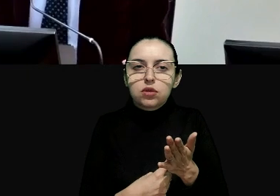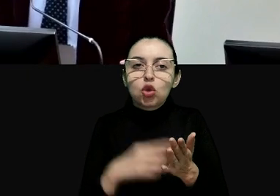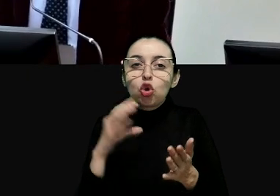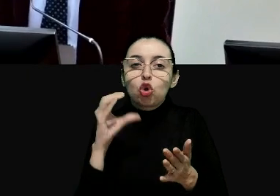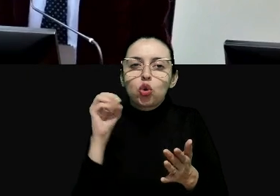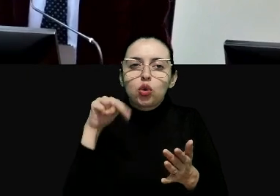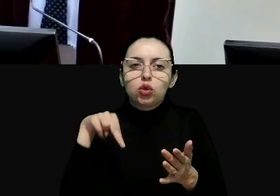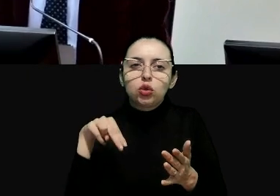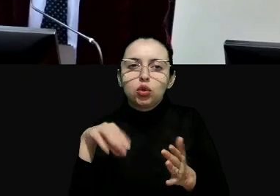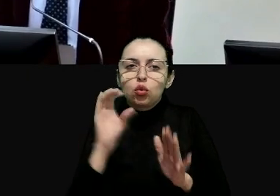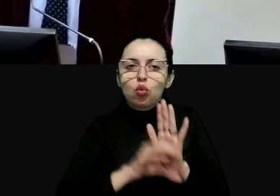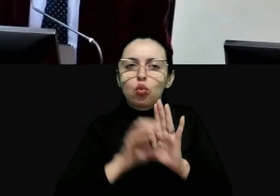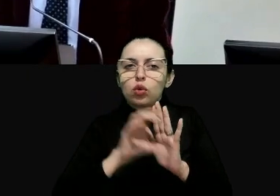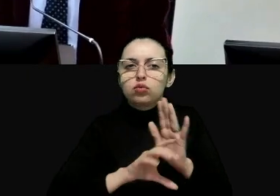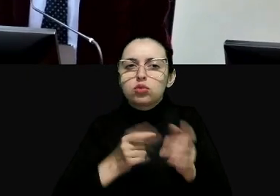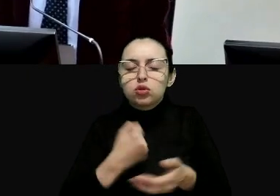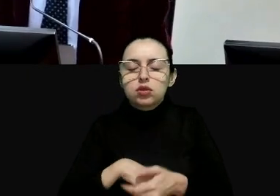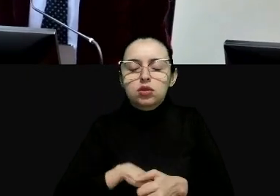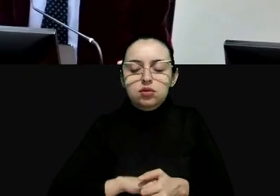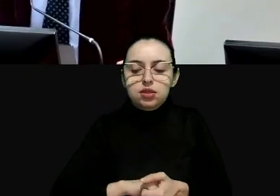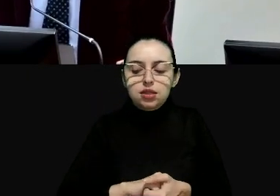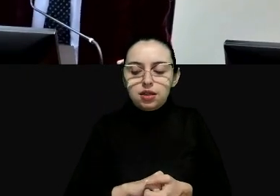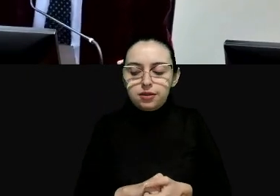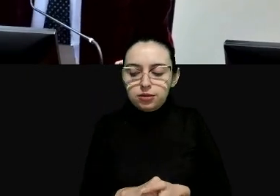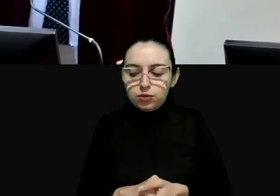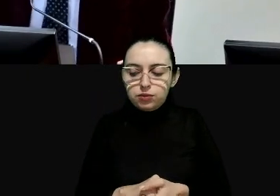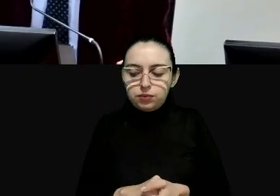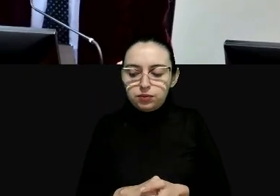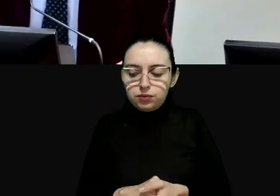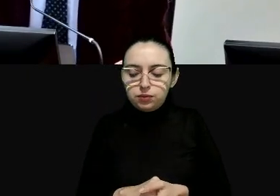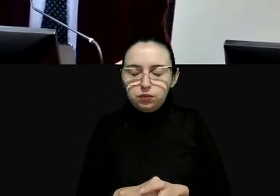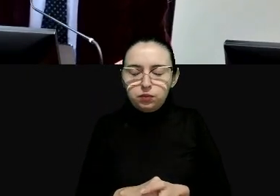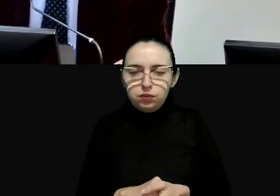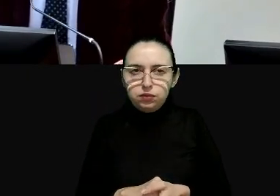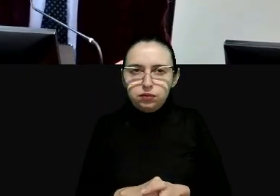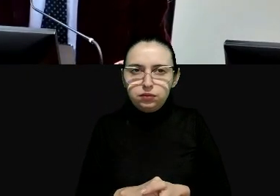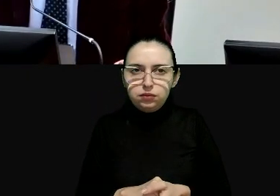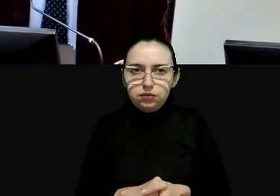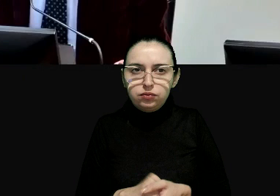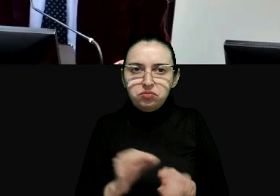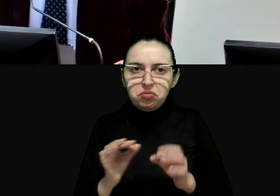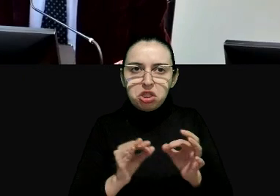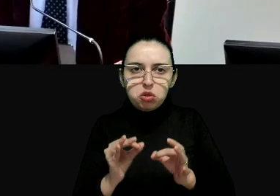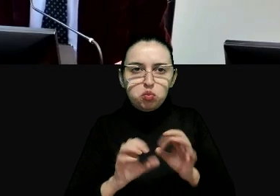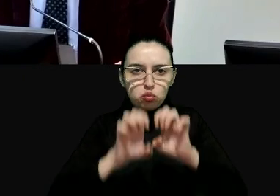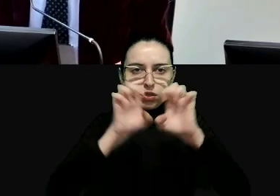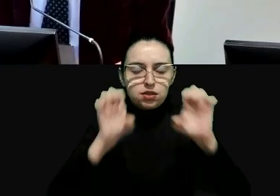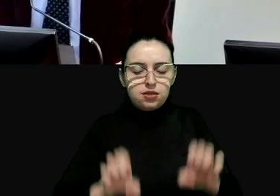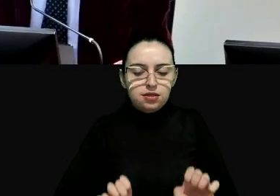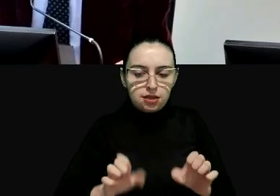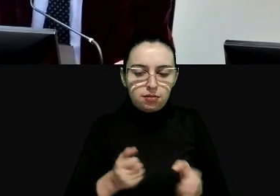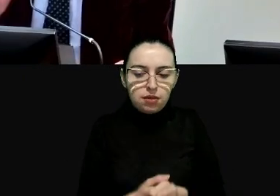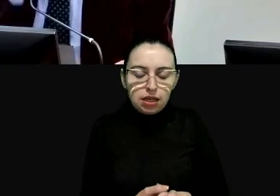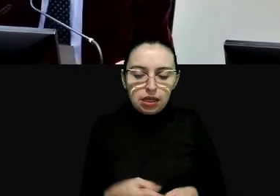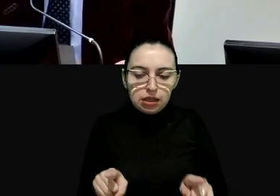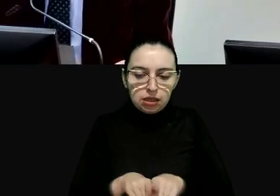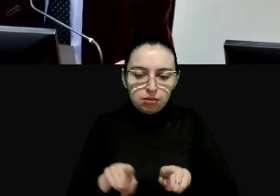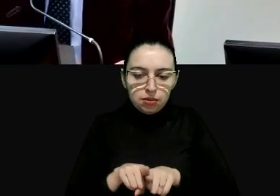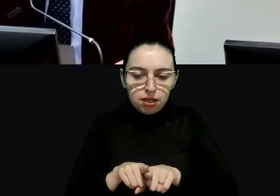constitucionalismo democrático isso é o que leva este sistema e